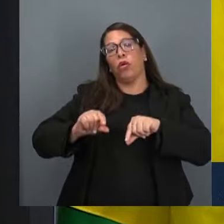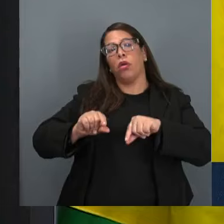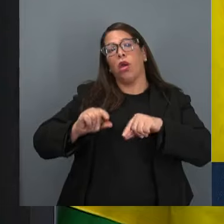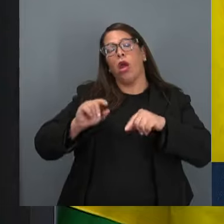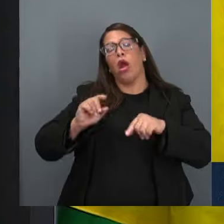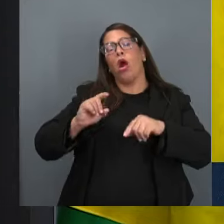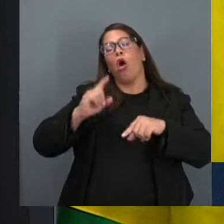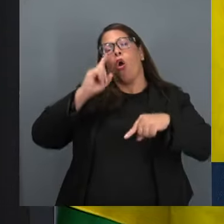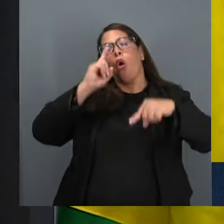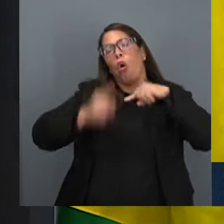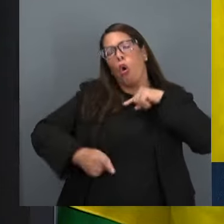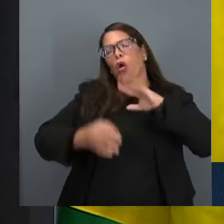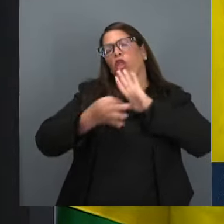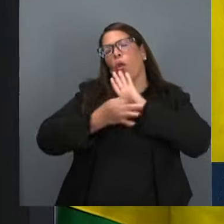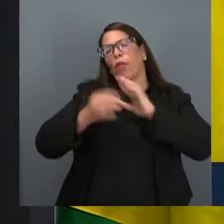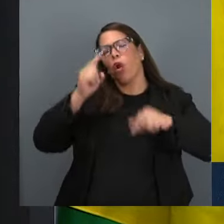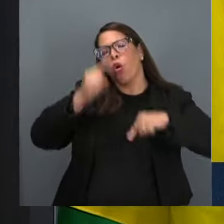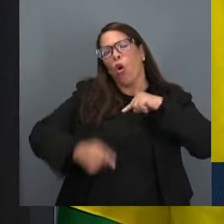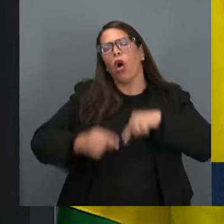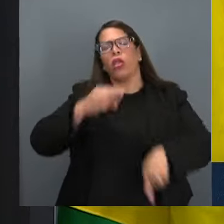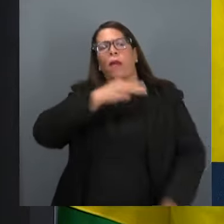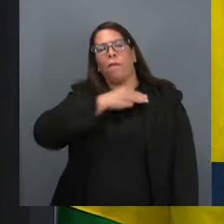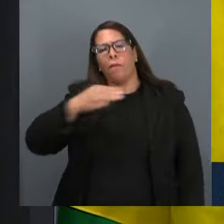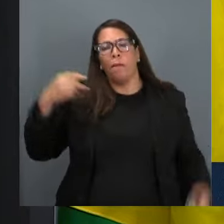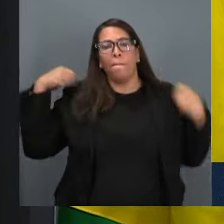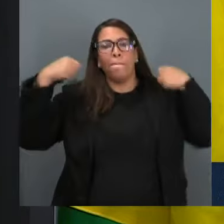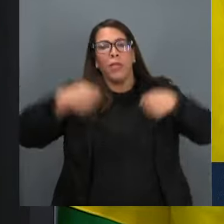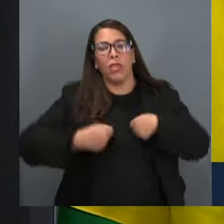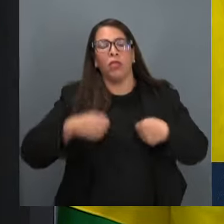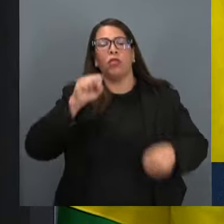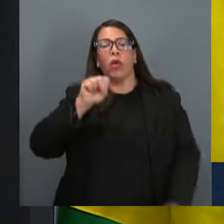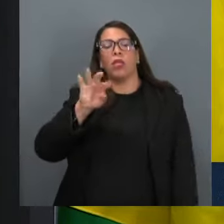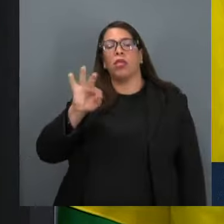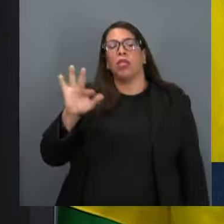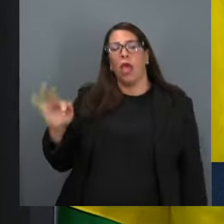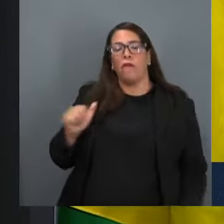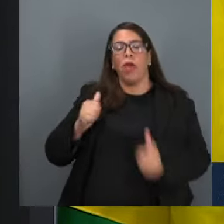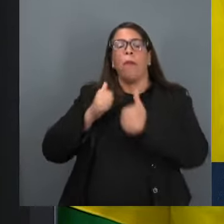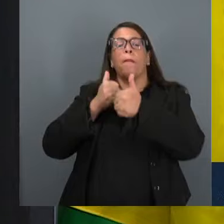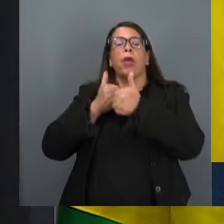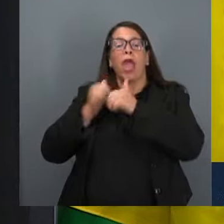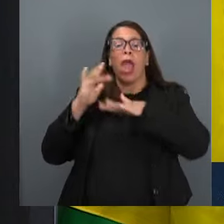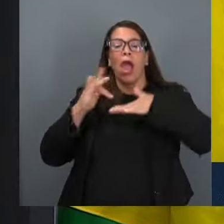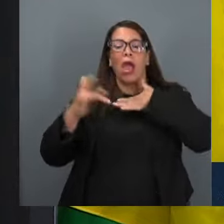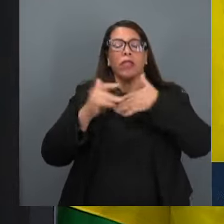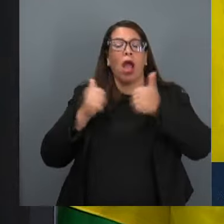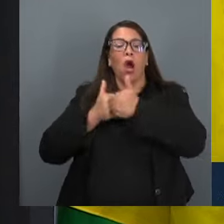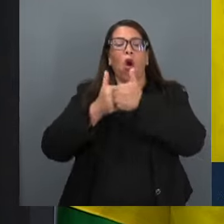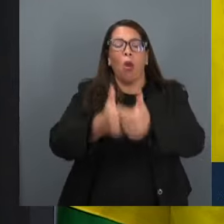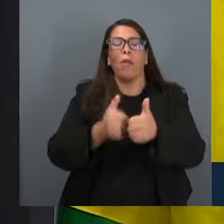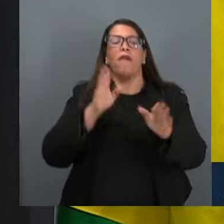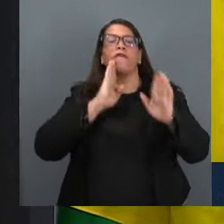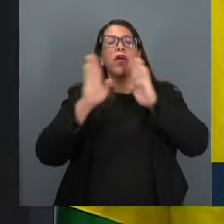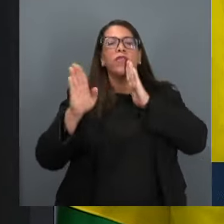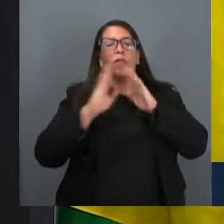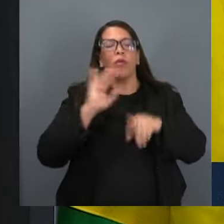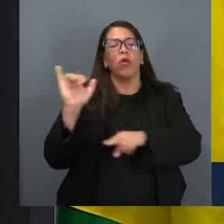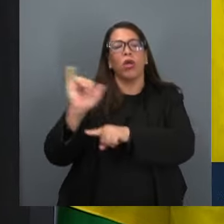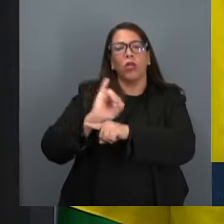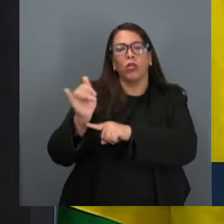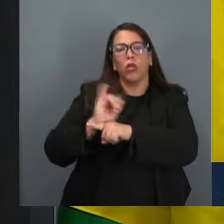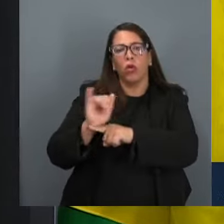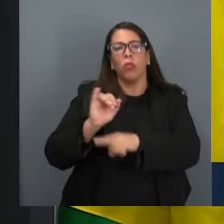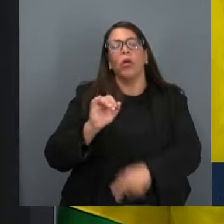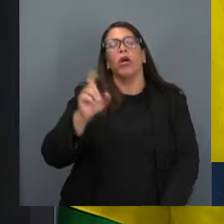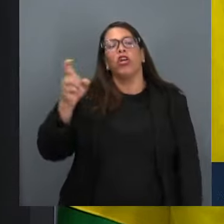ministros do Supremo, através do acompanhamento contínuo das plataformas Facebook, YouTube, X,